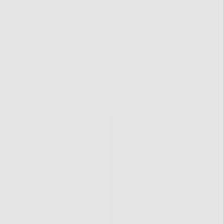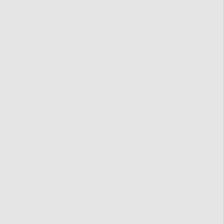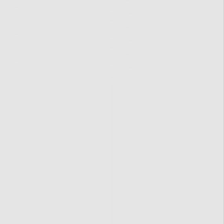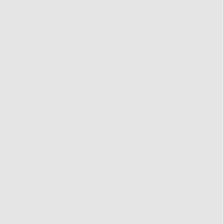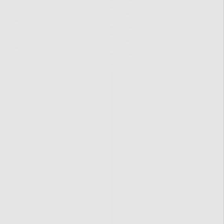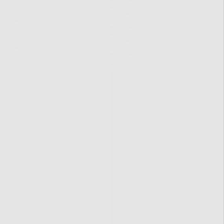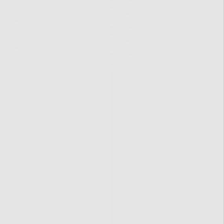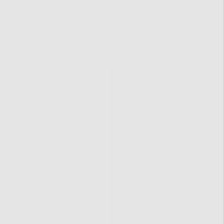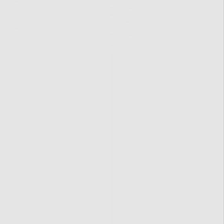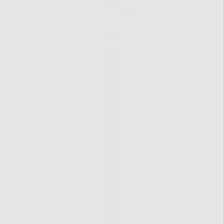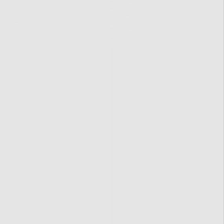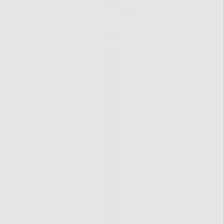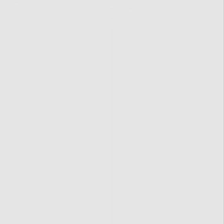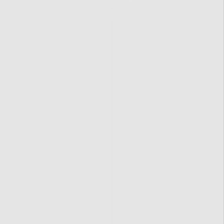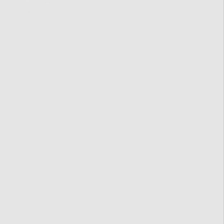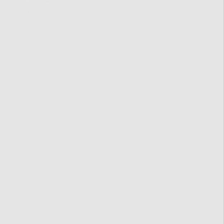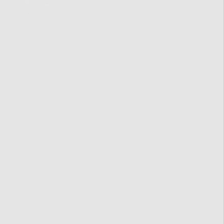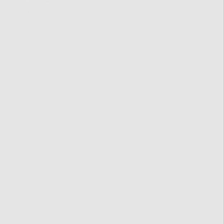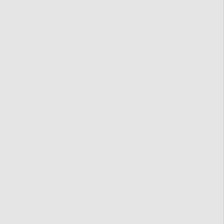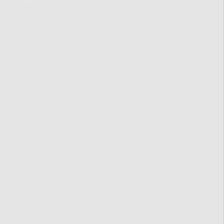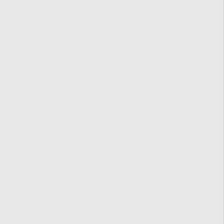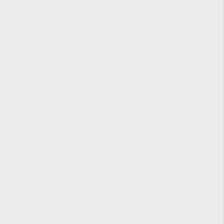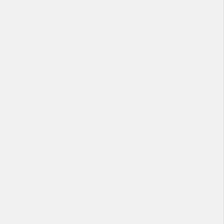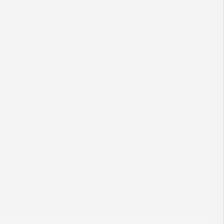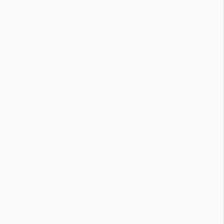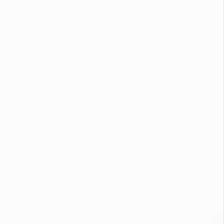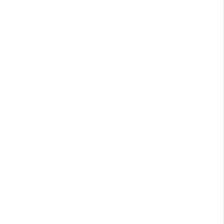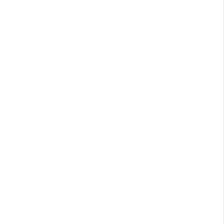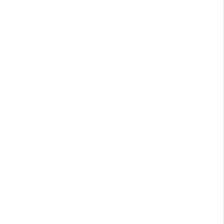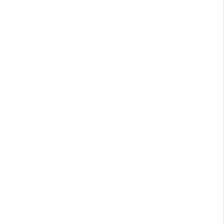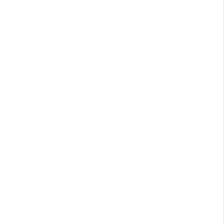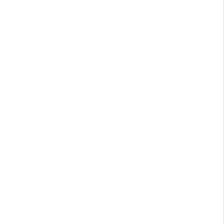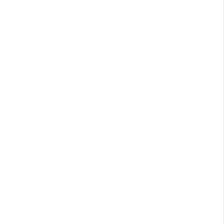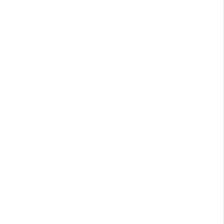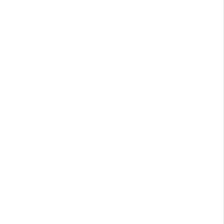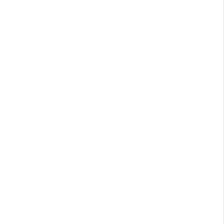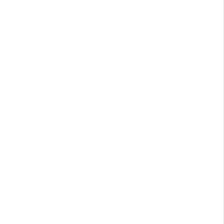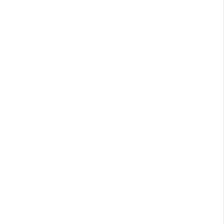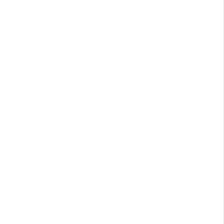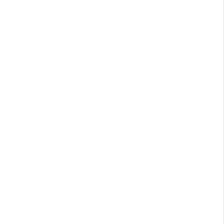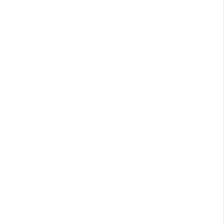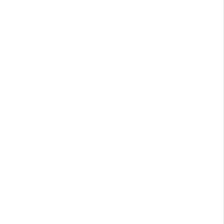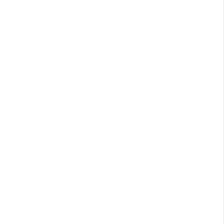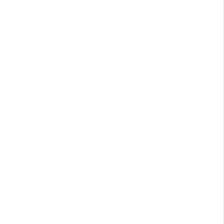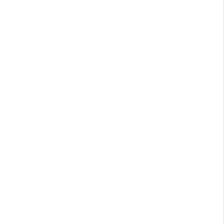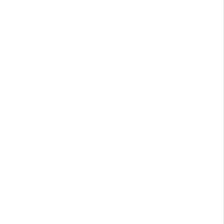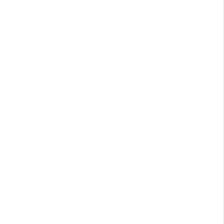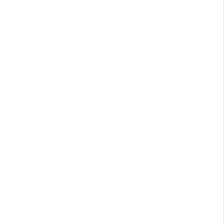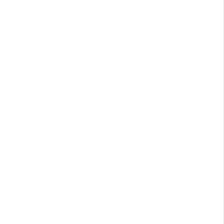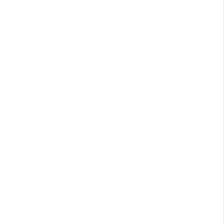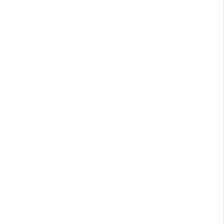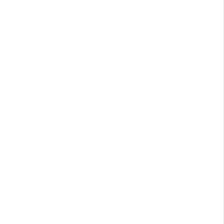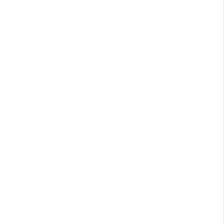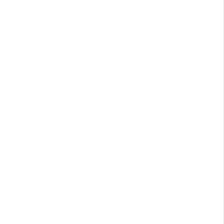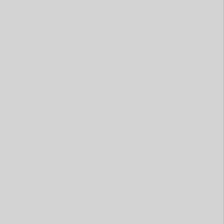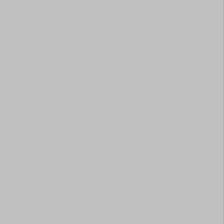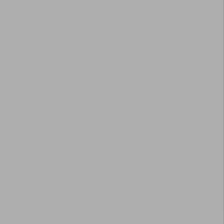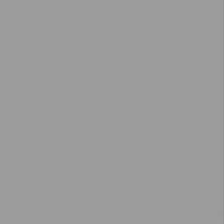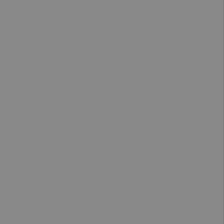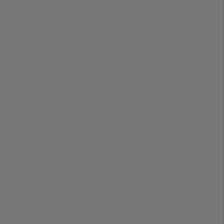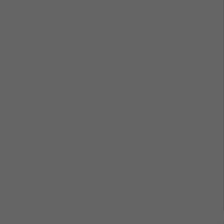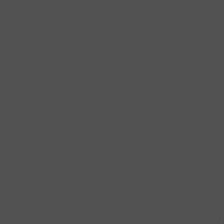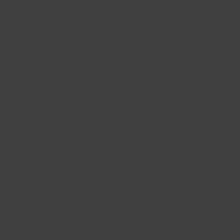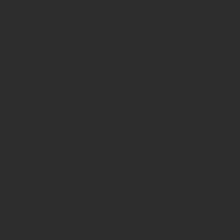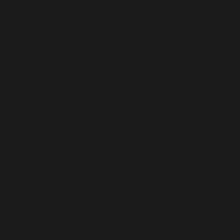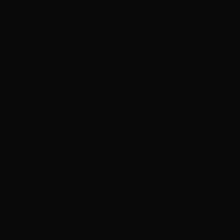gente